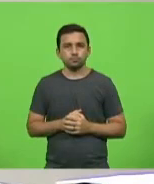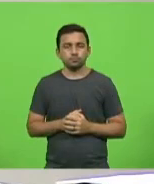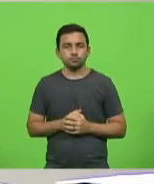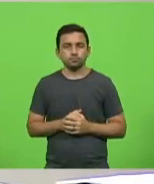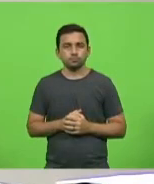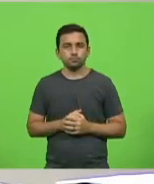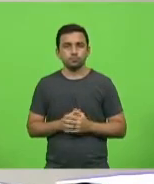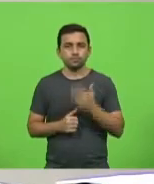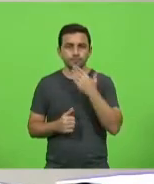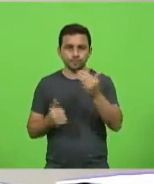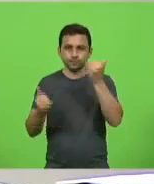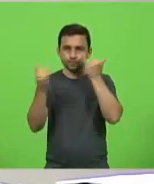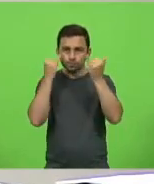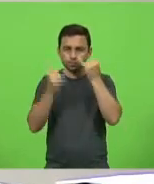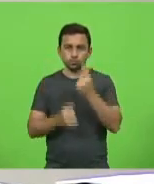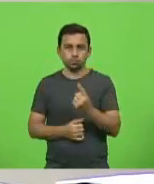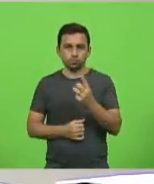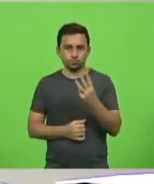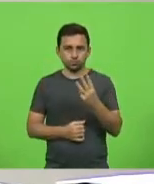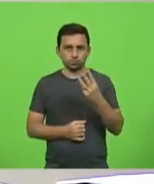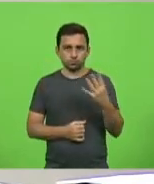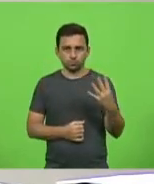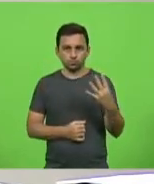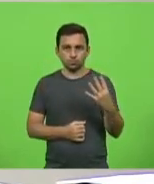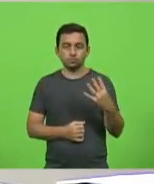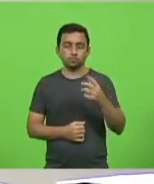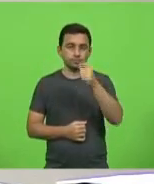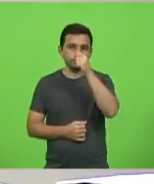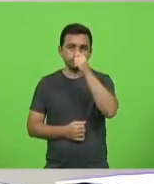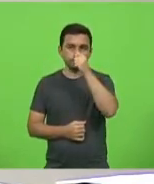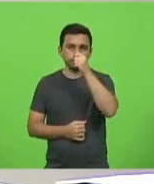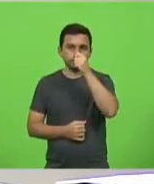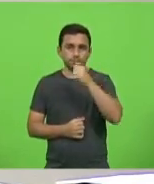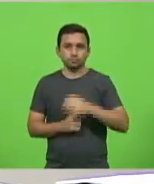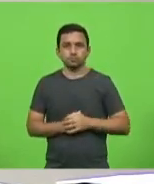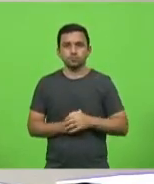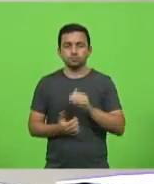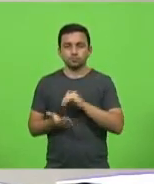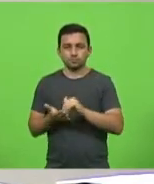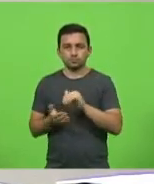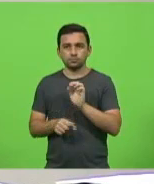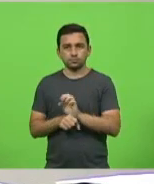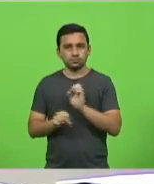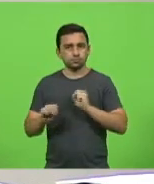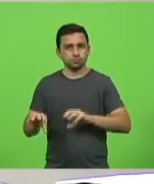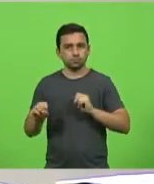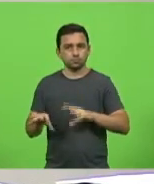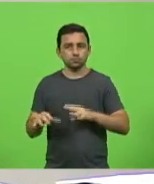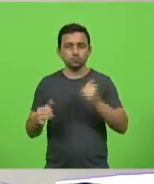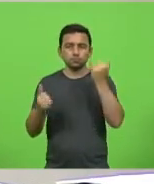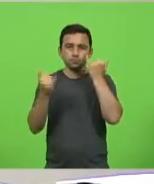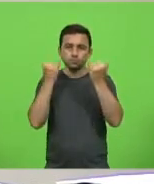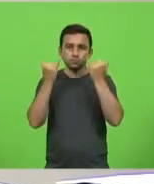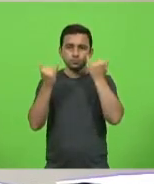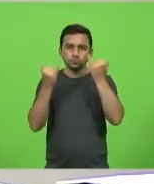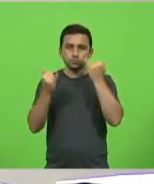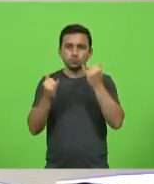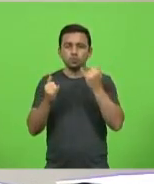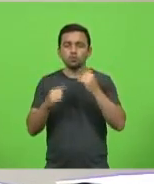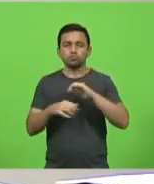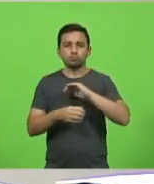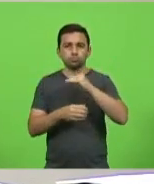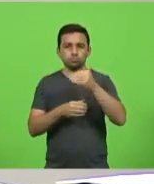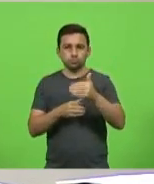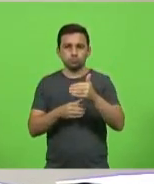Pedido de informação, 134. Deputado João Amin. Solicita ao secretário do Estado da Educação informações acerca da cobertura